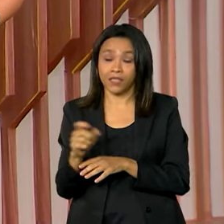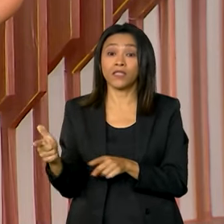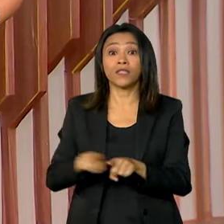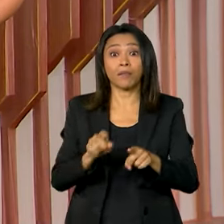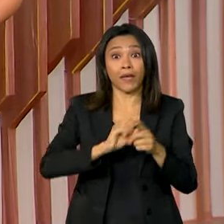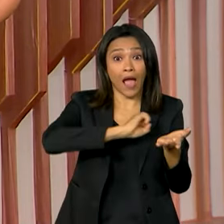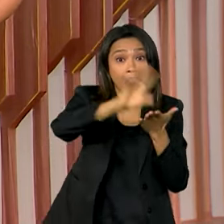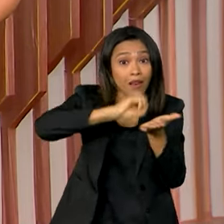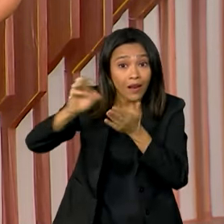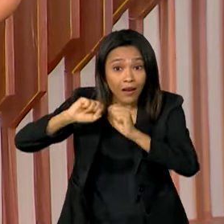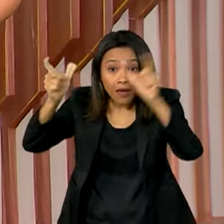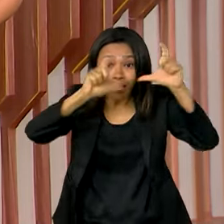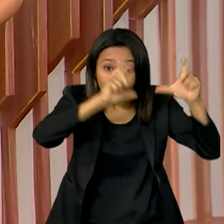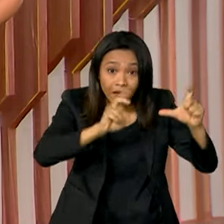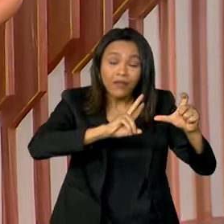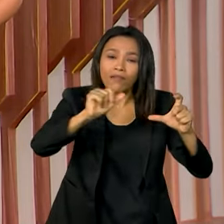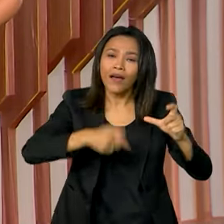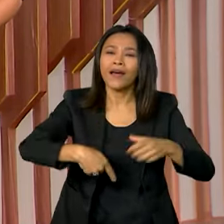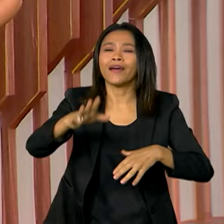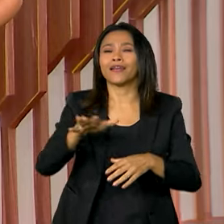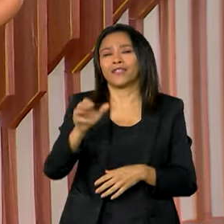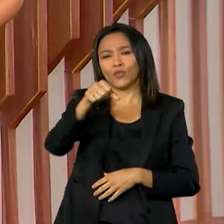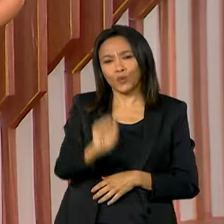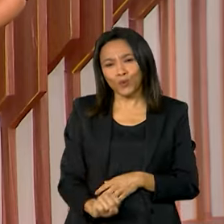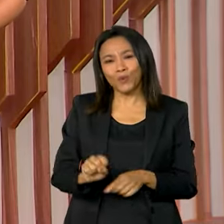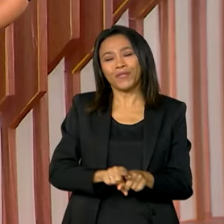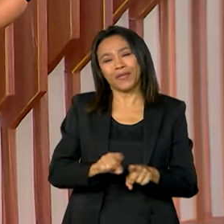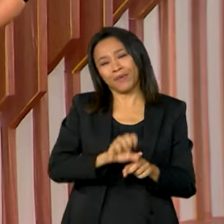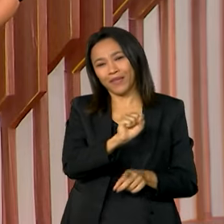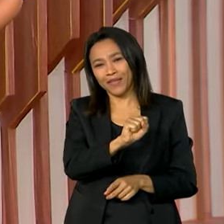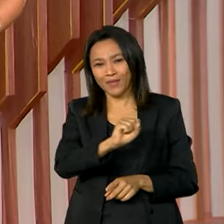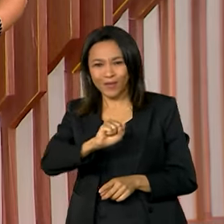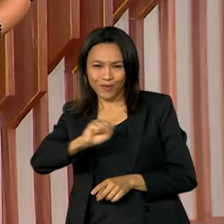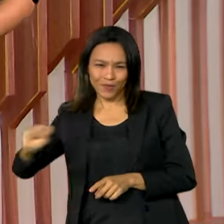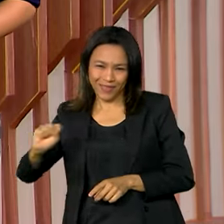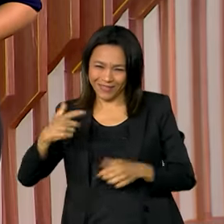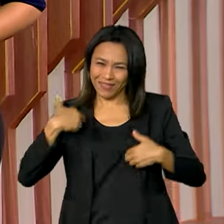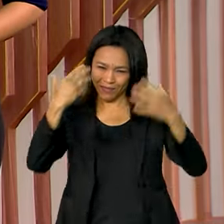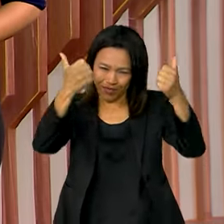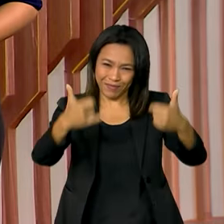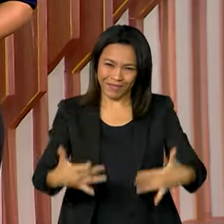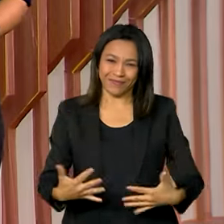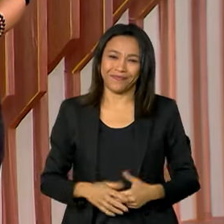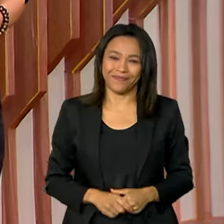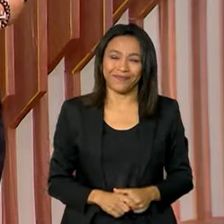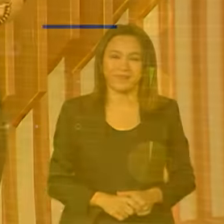desastres vai chegar às regiões sul e sudeste. A gente mostra os detalhes já, já.